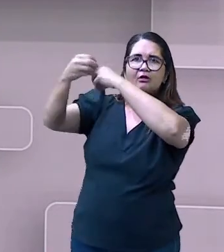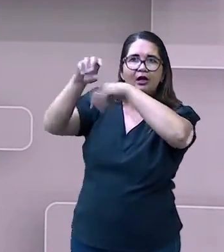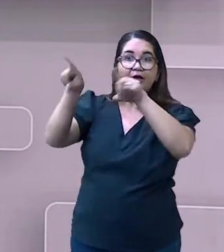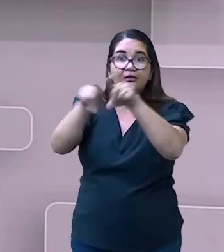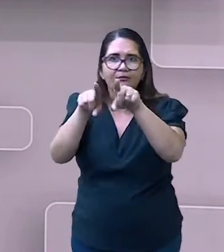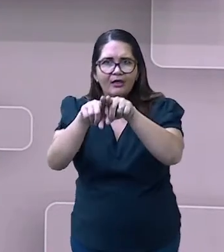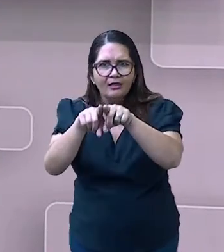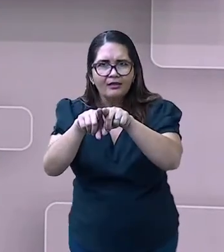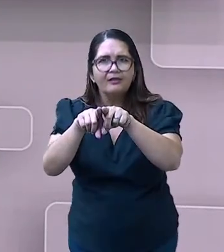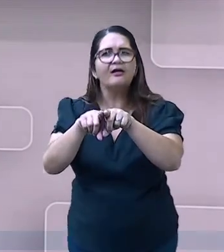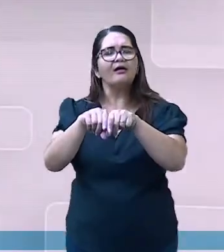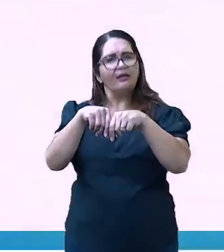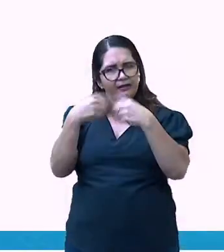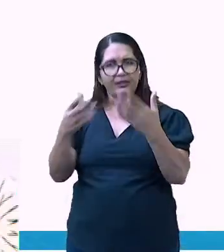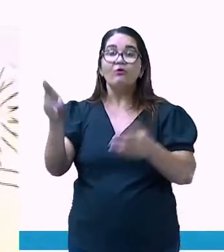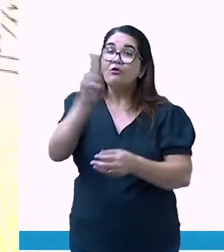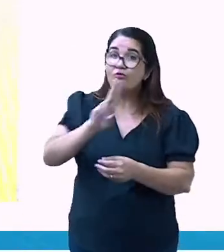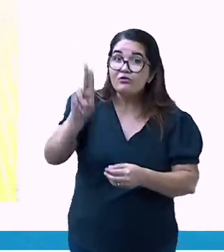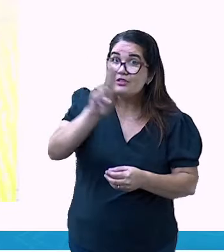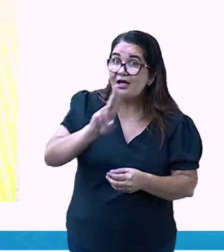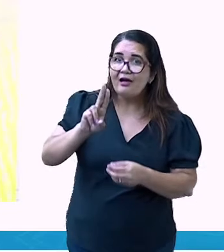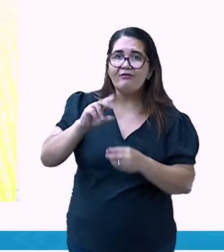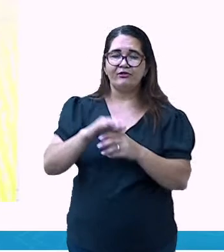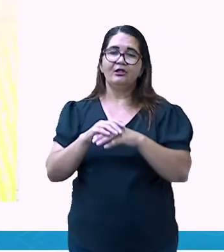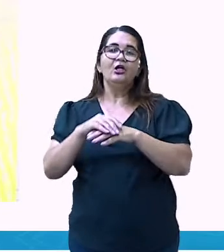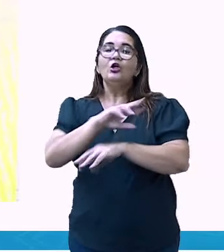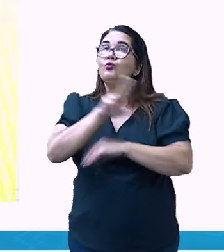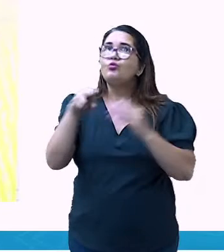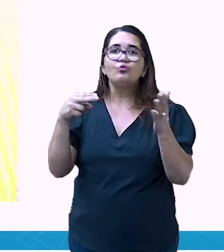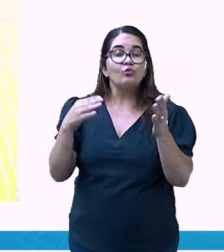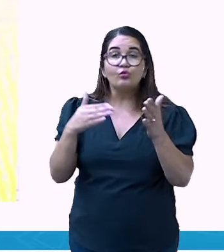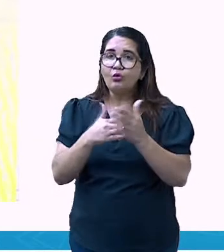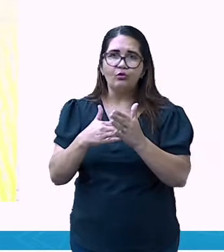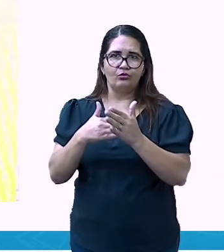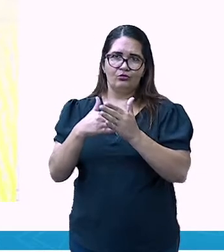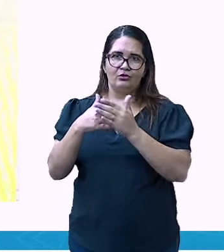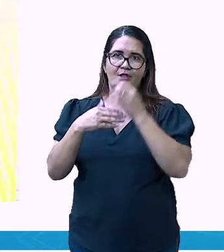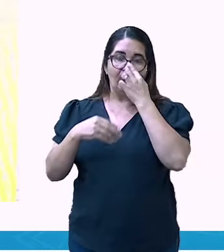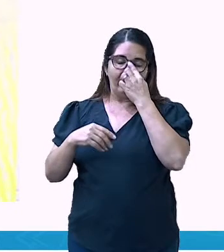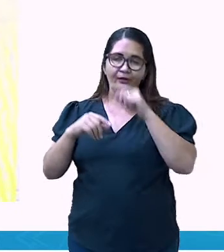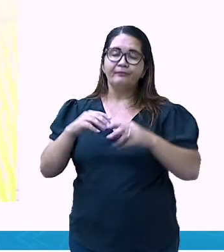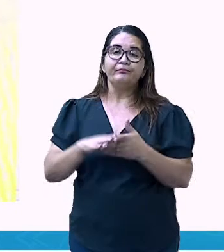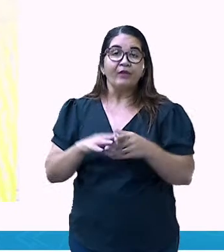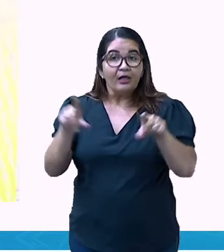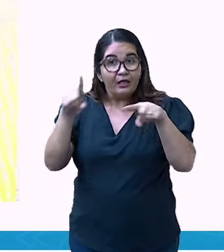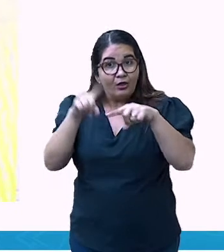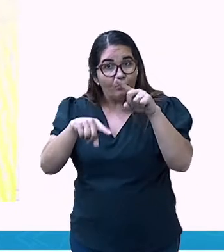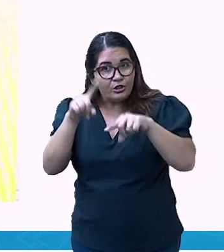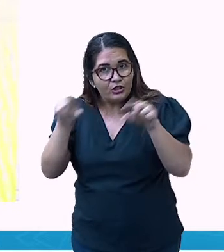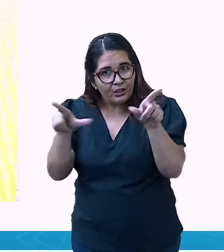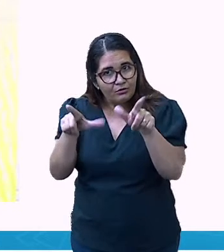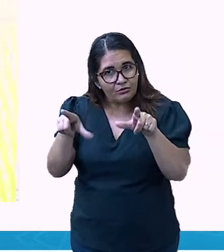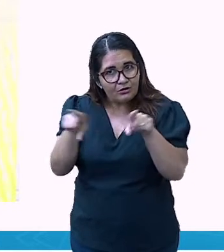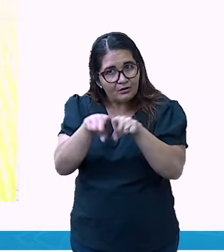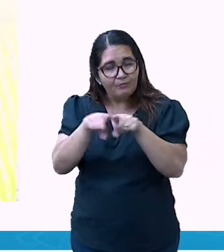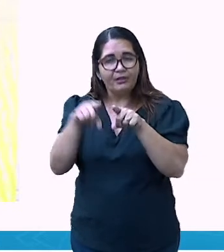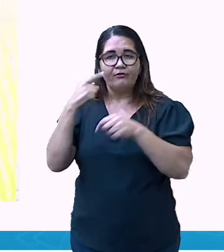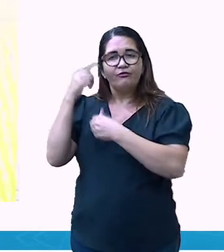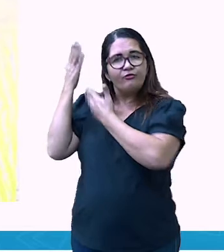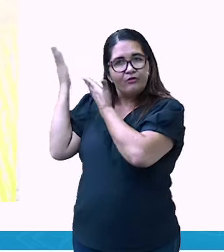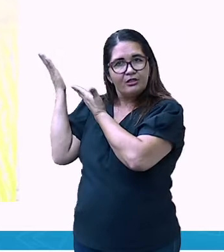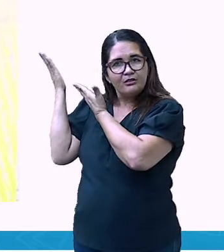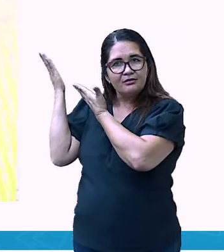foram utilizando. E aí, nós temos, ó, relembrando, os pontos cardeais são pontos de orientação no espaço terrestre,